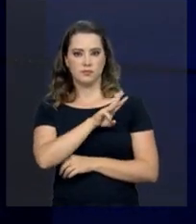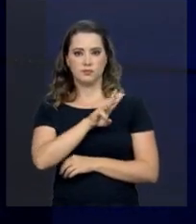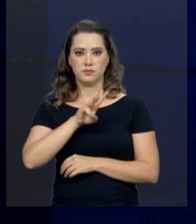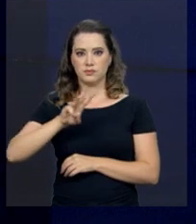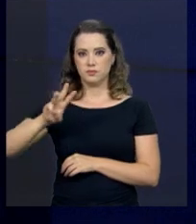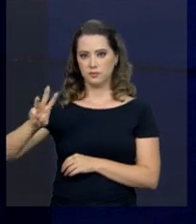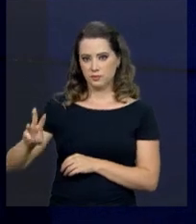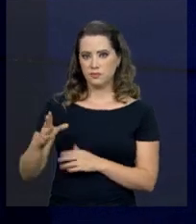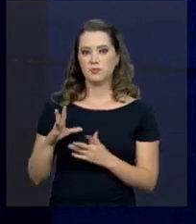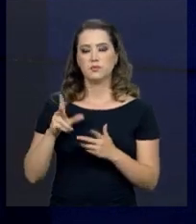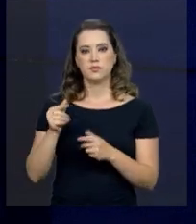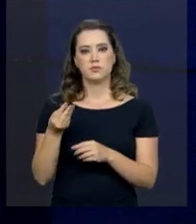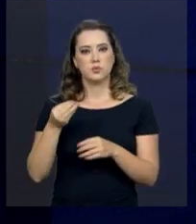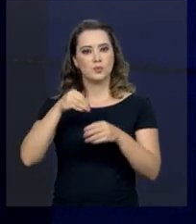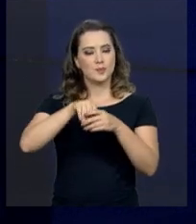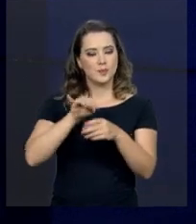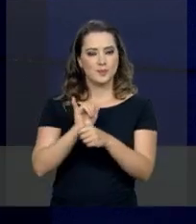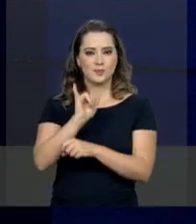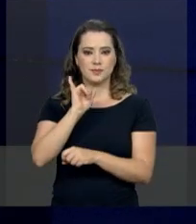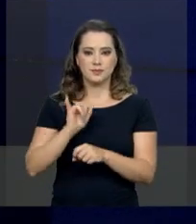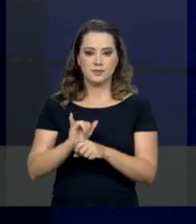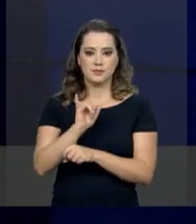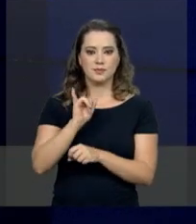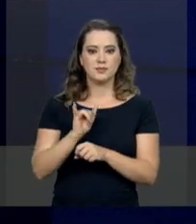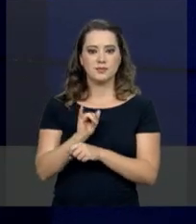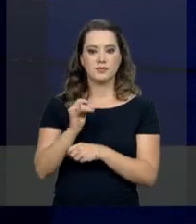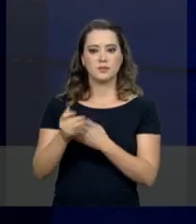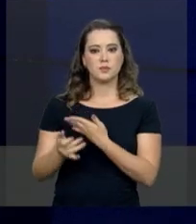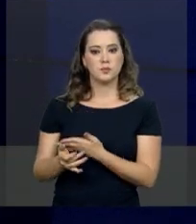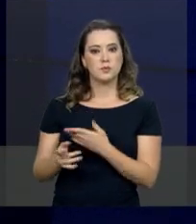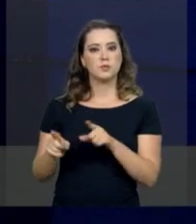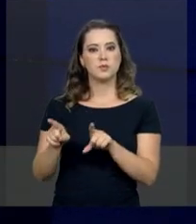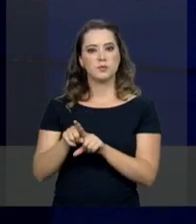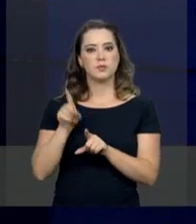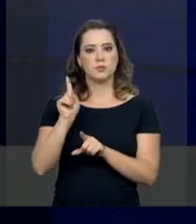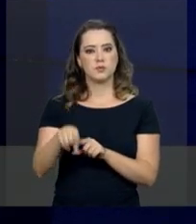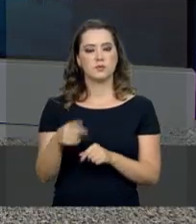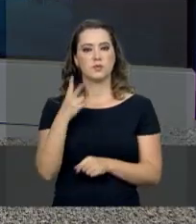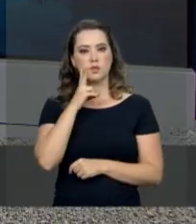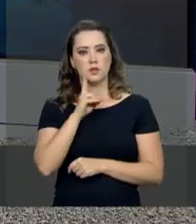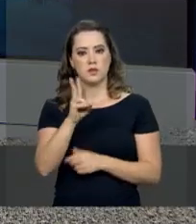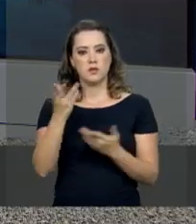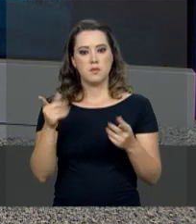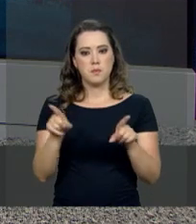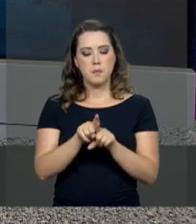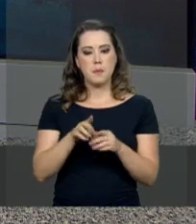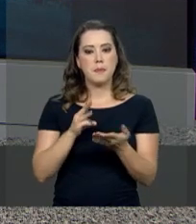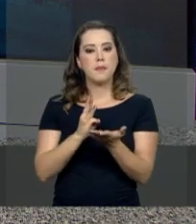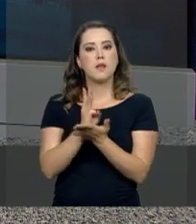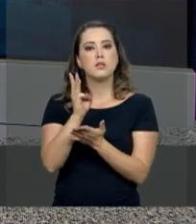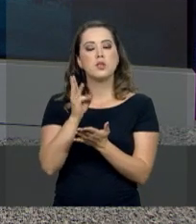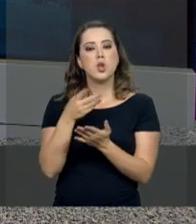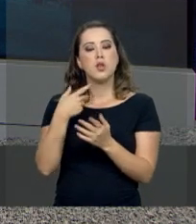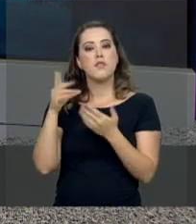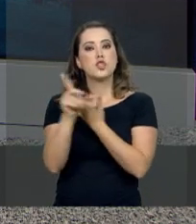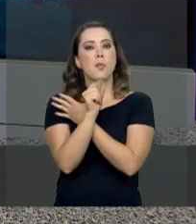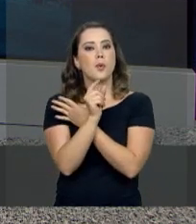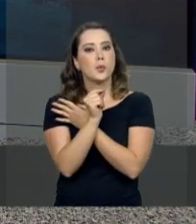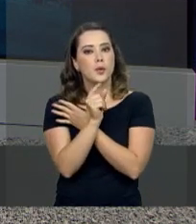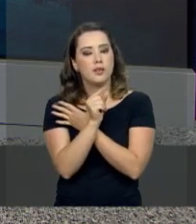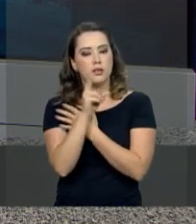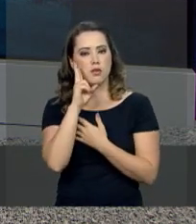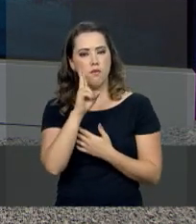pelo site da NBR e todas as reportagens estão em nosso canal no YouTube. Acesse também o nosso perfil no Twitter.